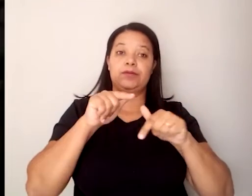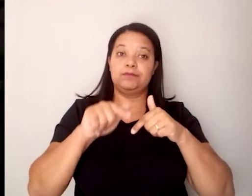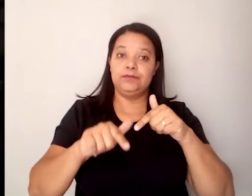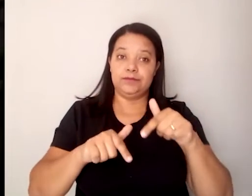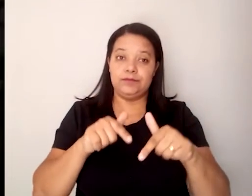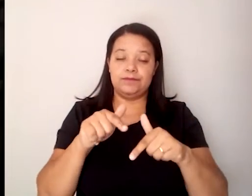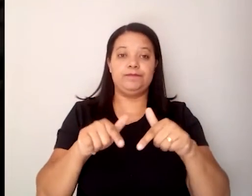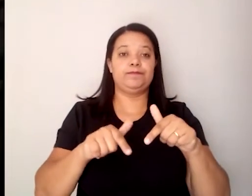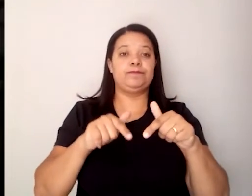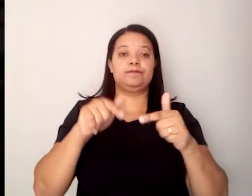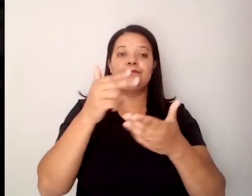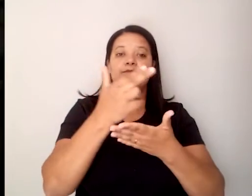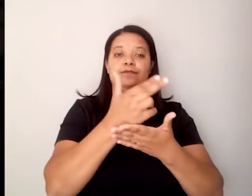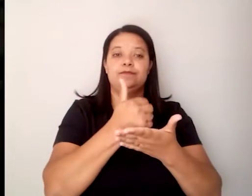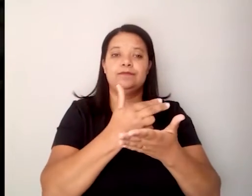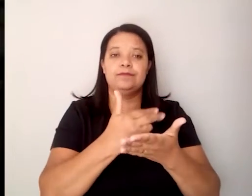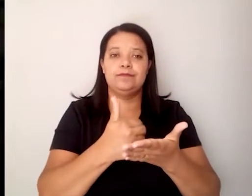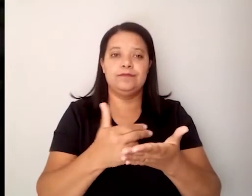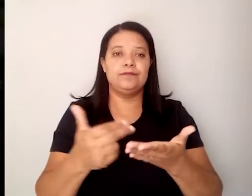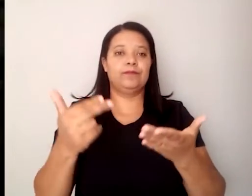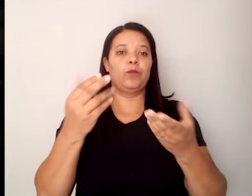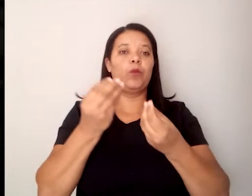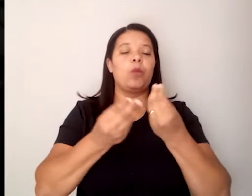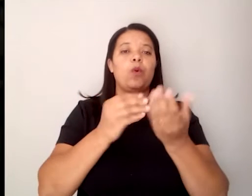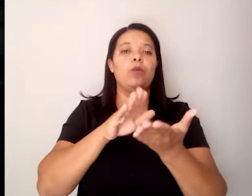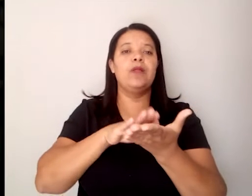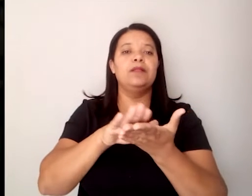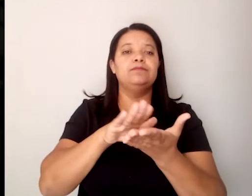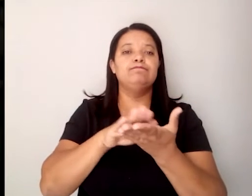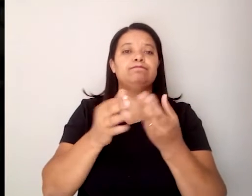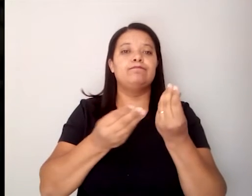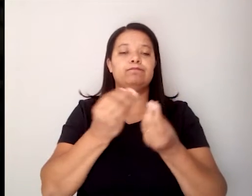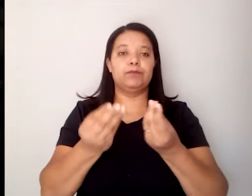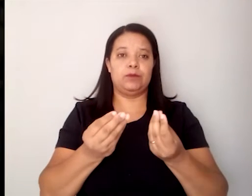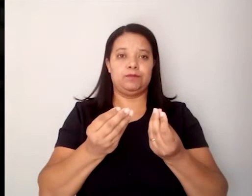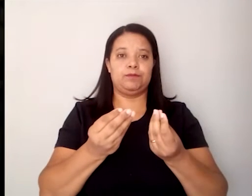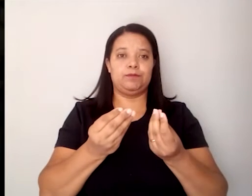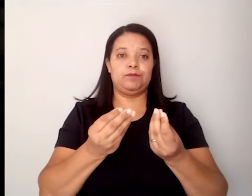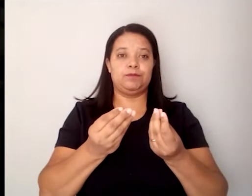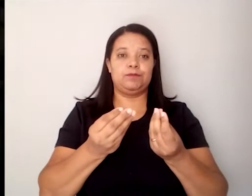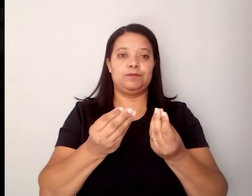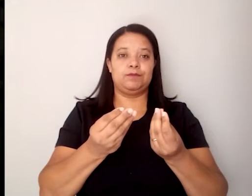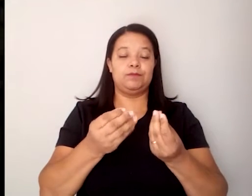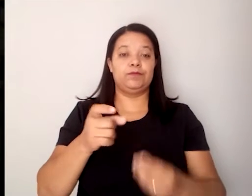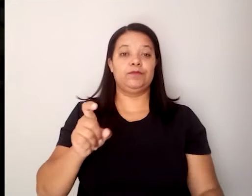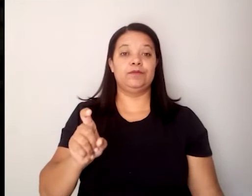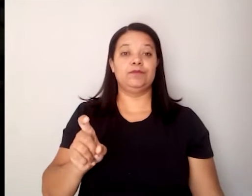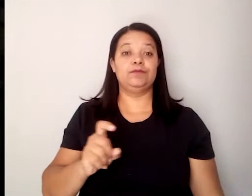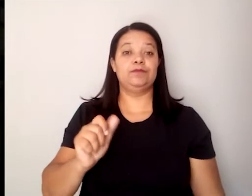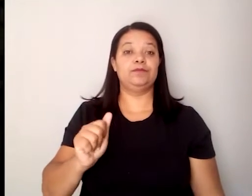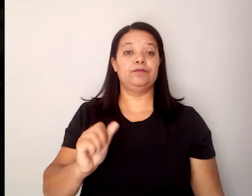como a desenhar essa geografia nos livros impressos. Quer dizer, os Chacriabá, fazendo o livro